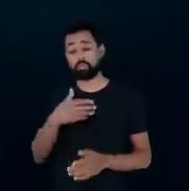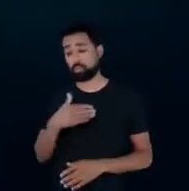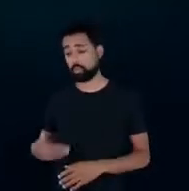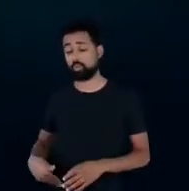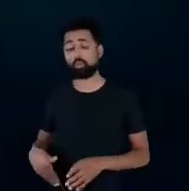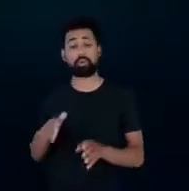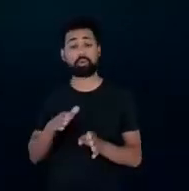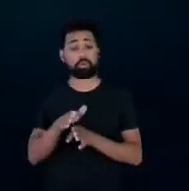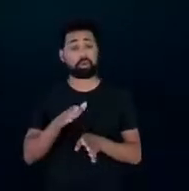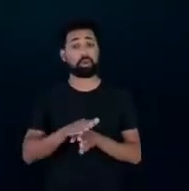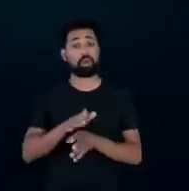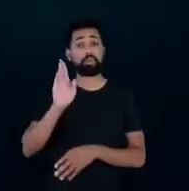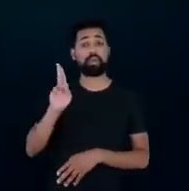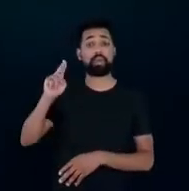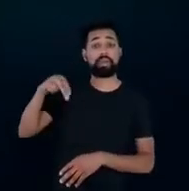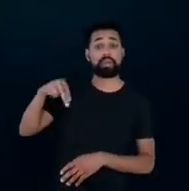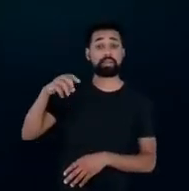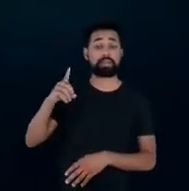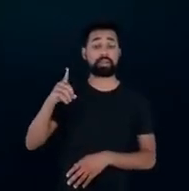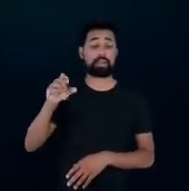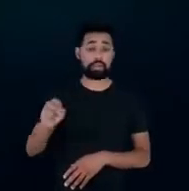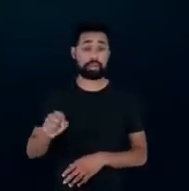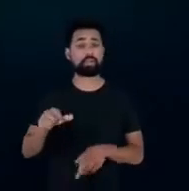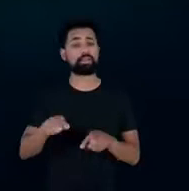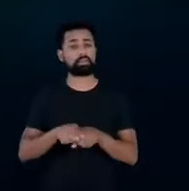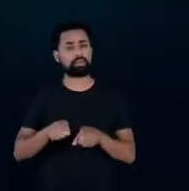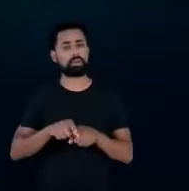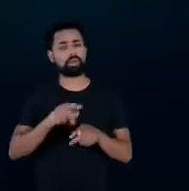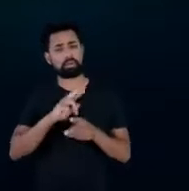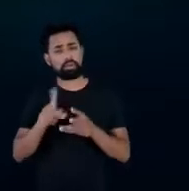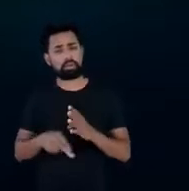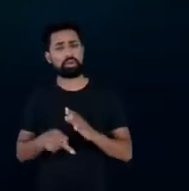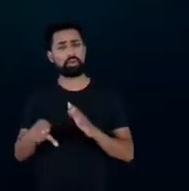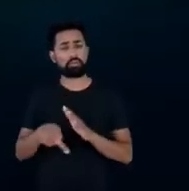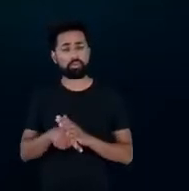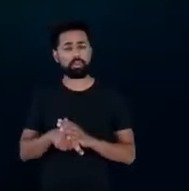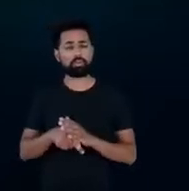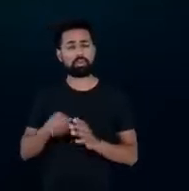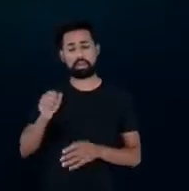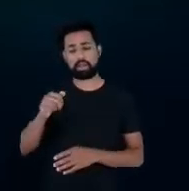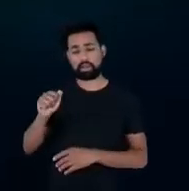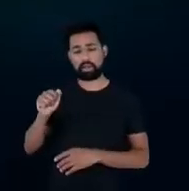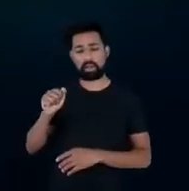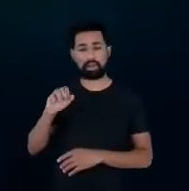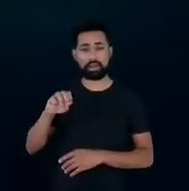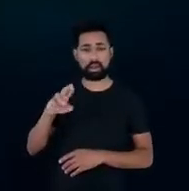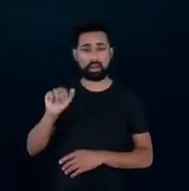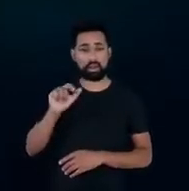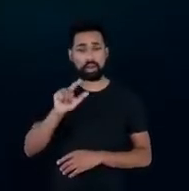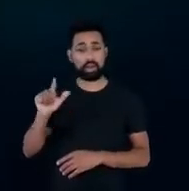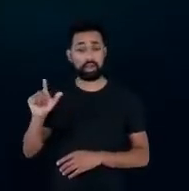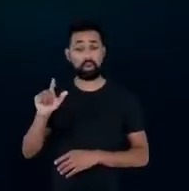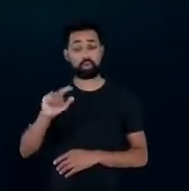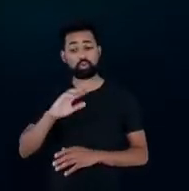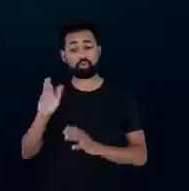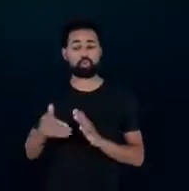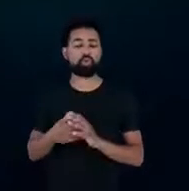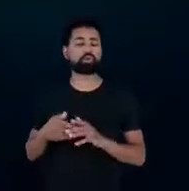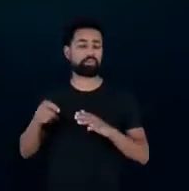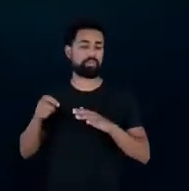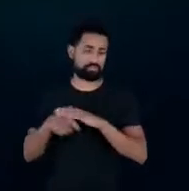BNDES da FINEP do programa regulado da ANEL e também de outros investimentos então